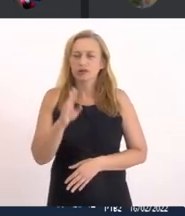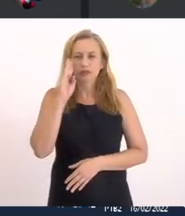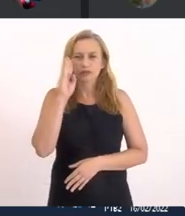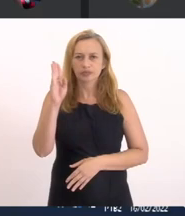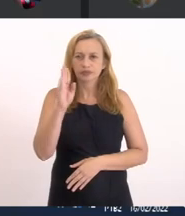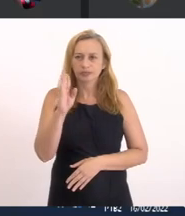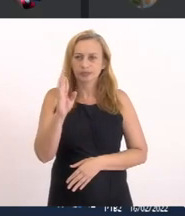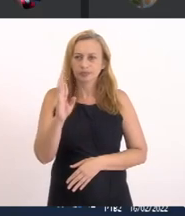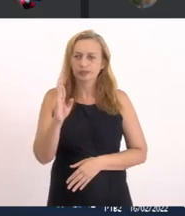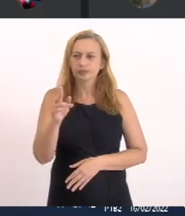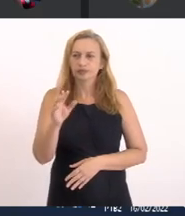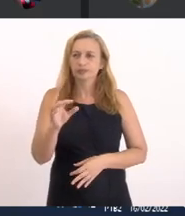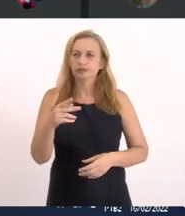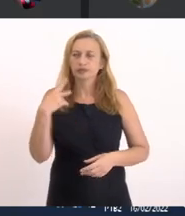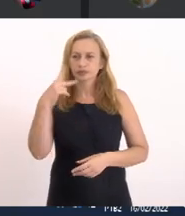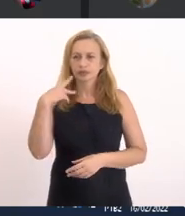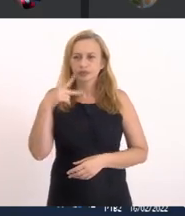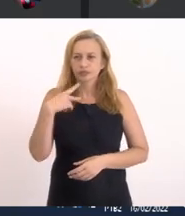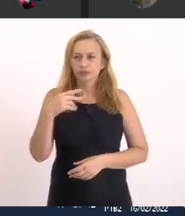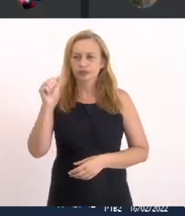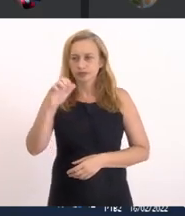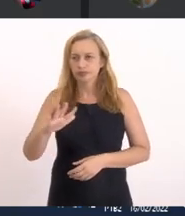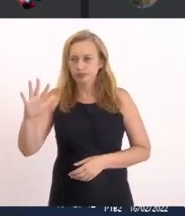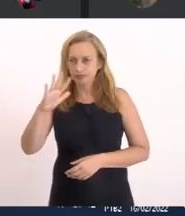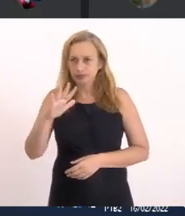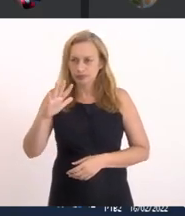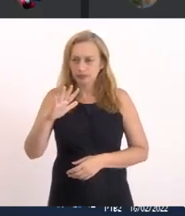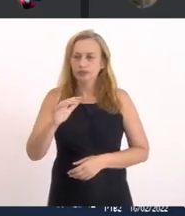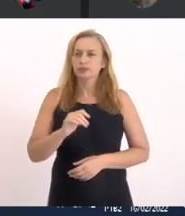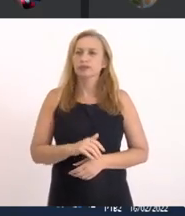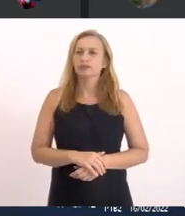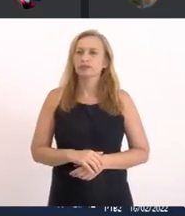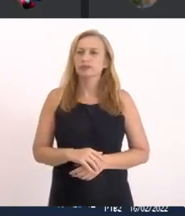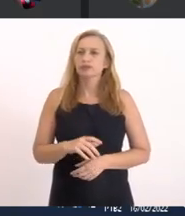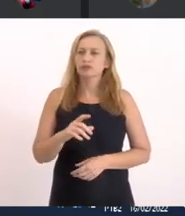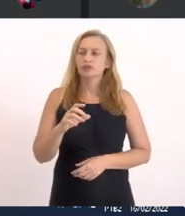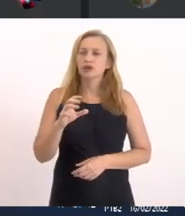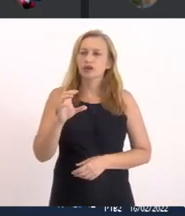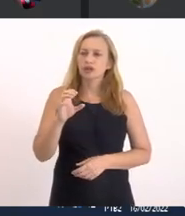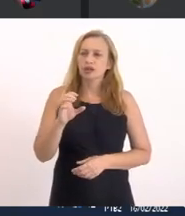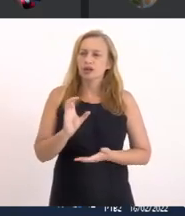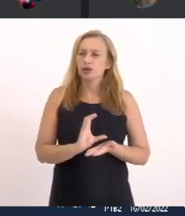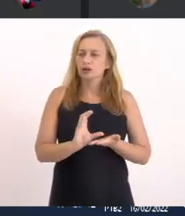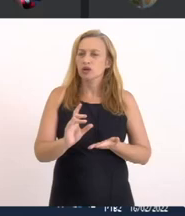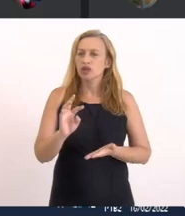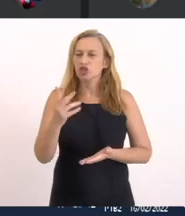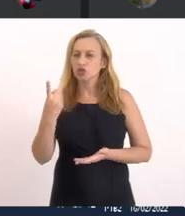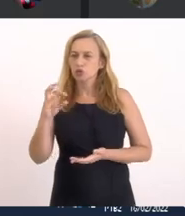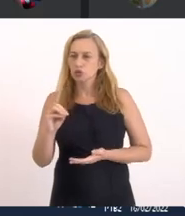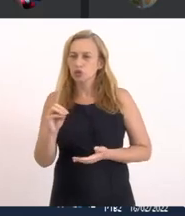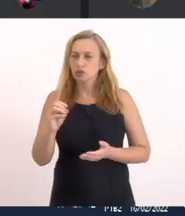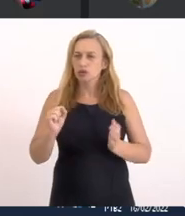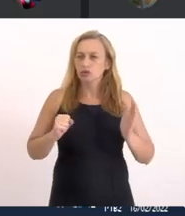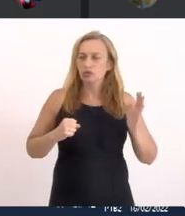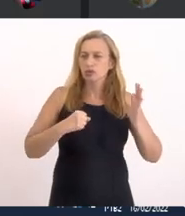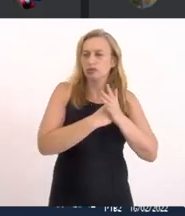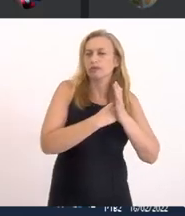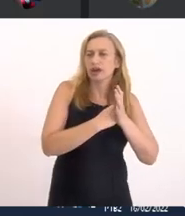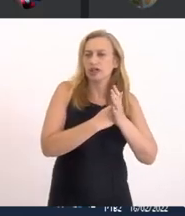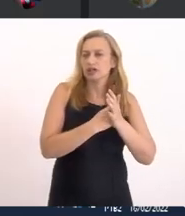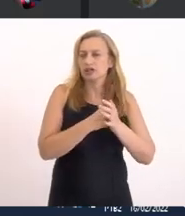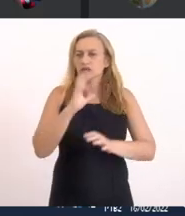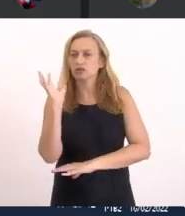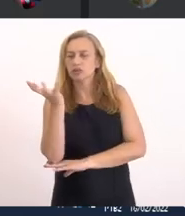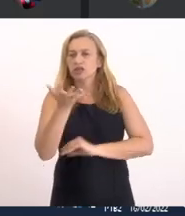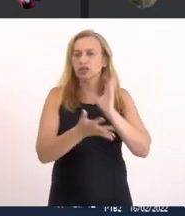Orientação Da política Nacional Estadual De reconstruir Bom Fazer a variação Do impacto Ambiental Do que que